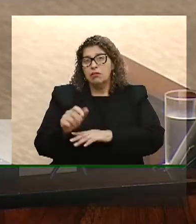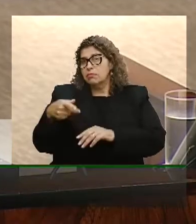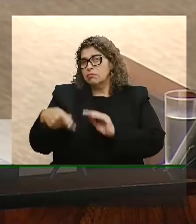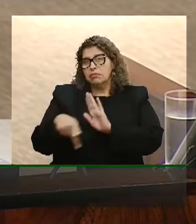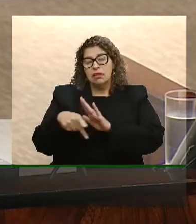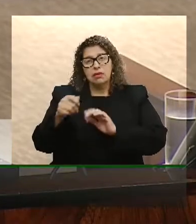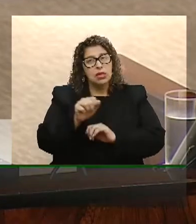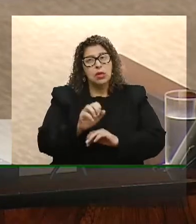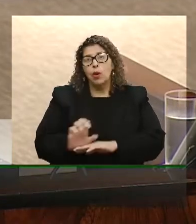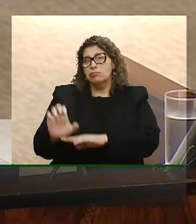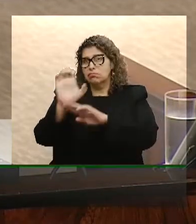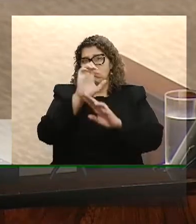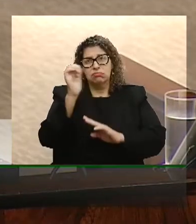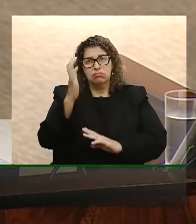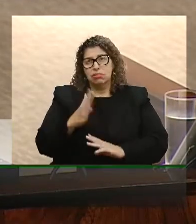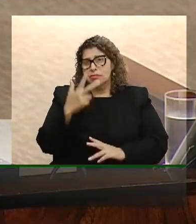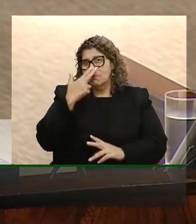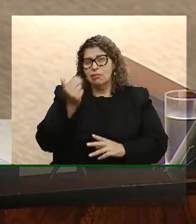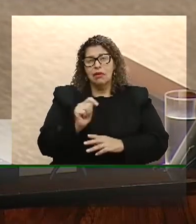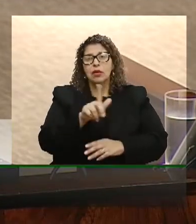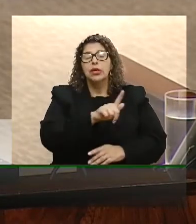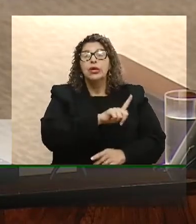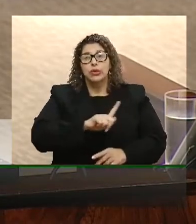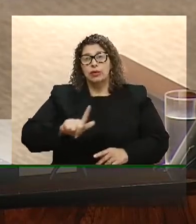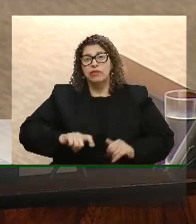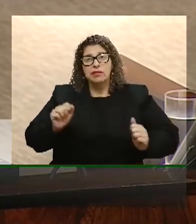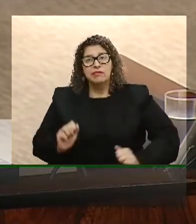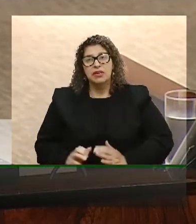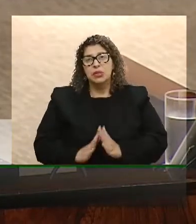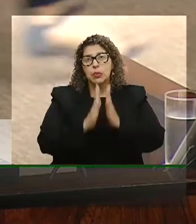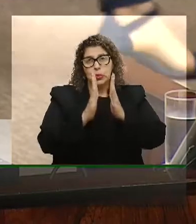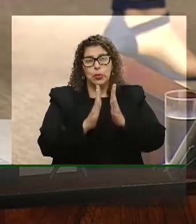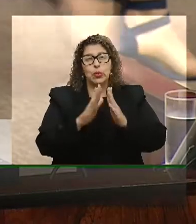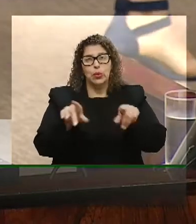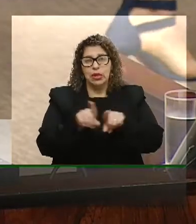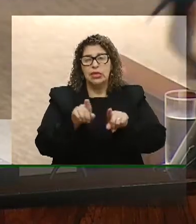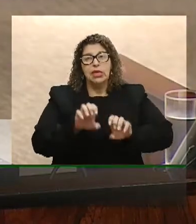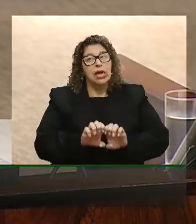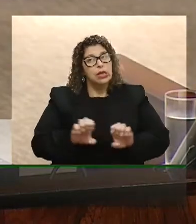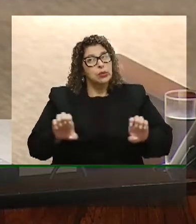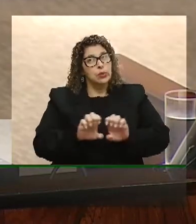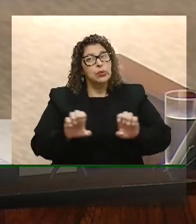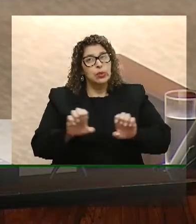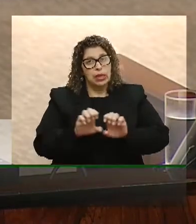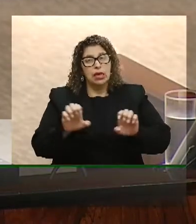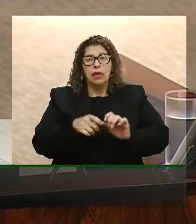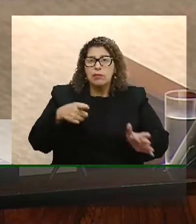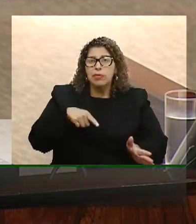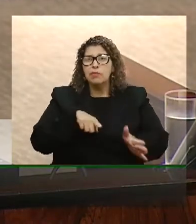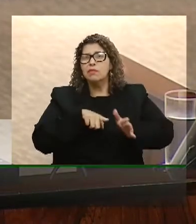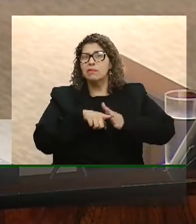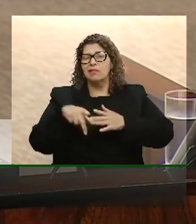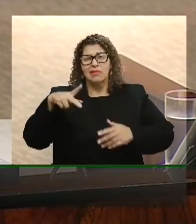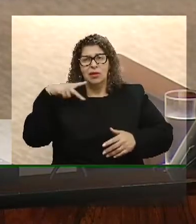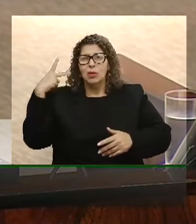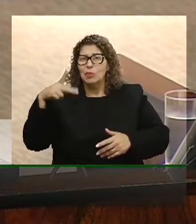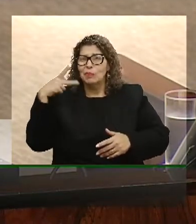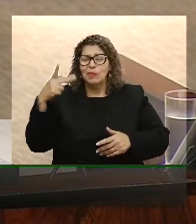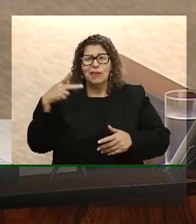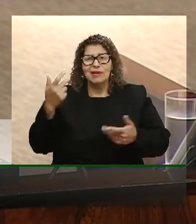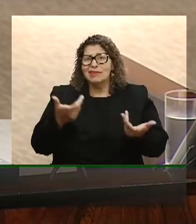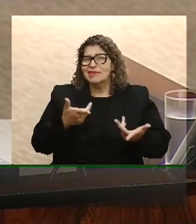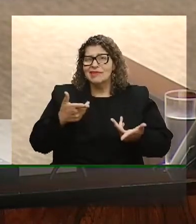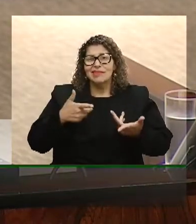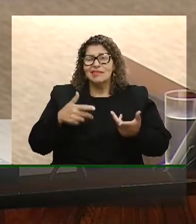os governadores, em vez de enfrentar as causas estruturais, questionar essa política nefasta aos